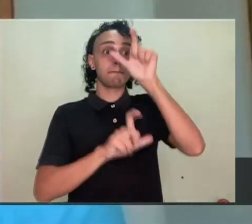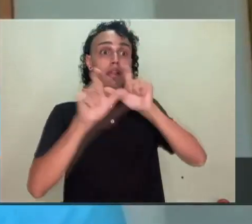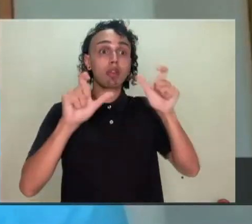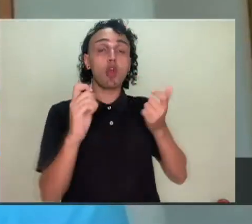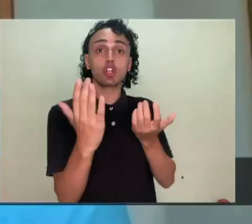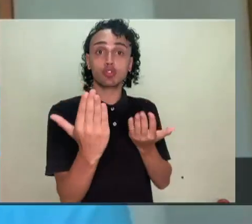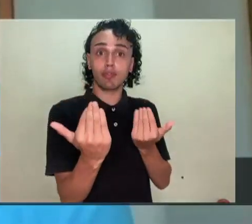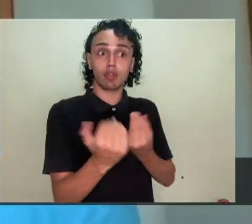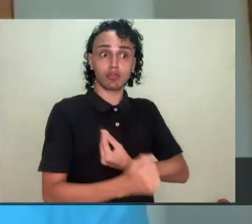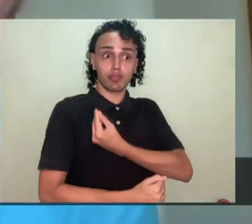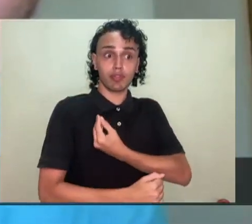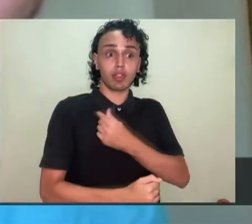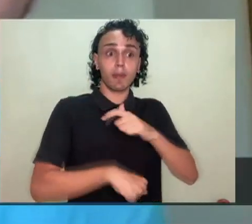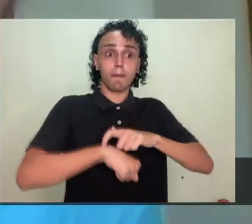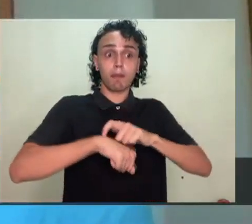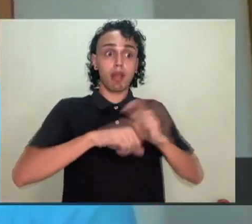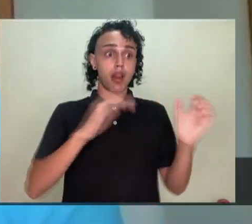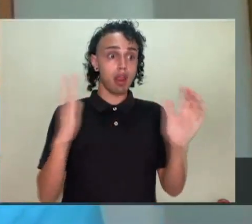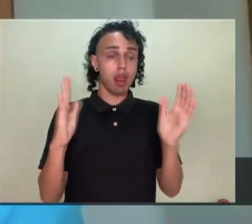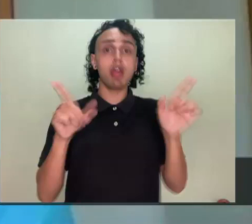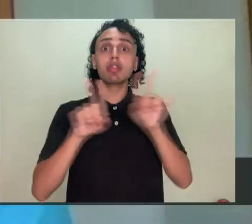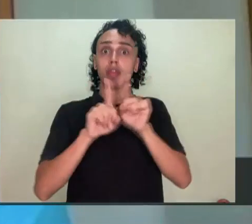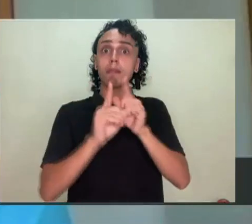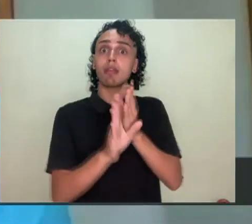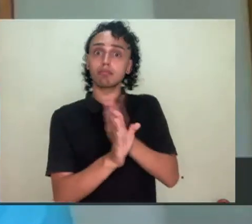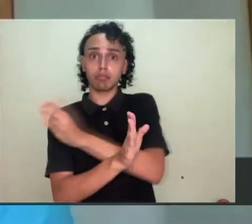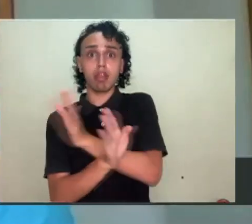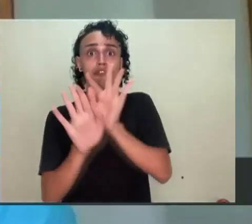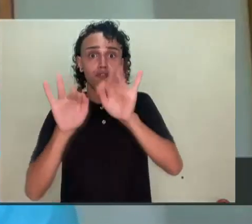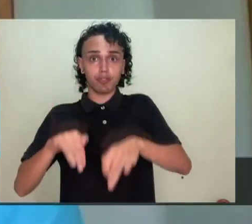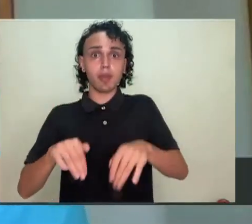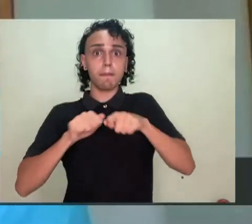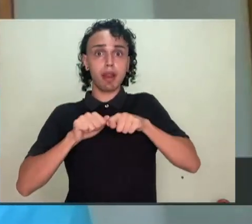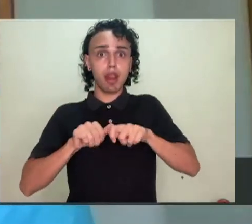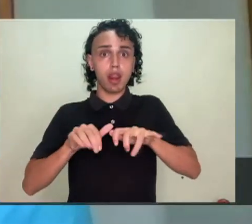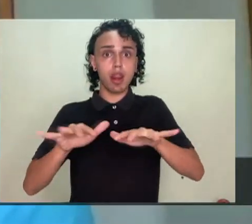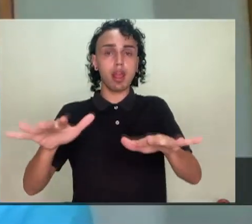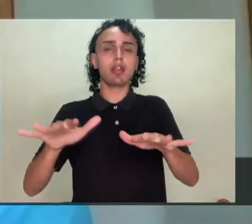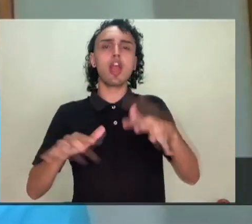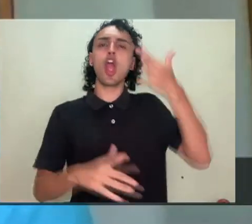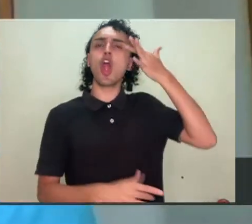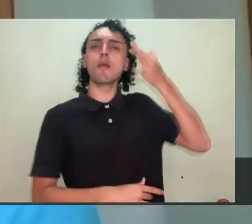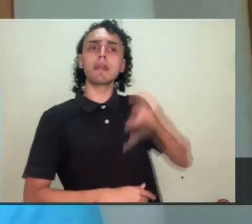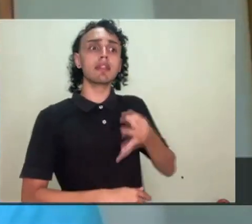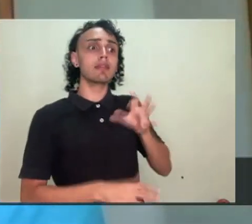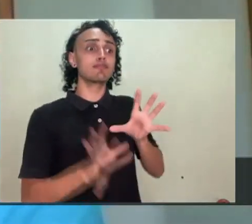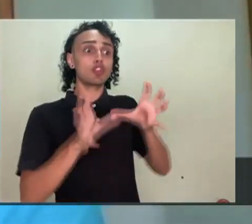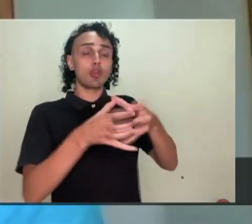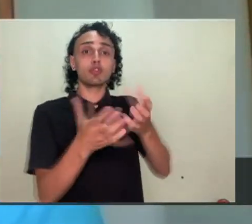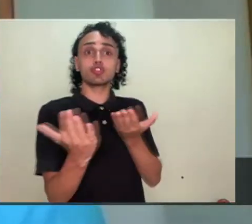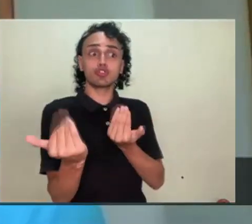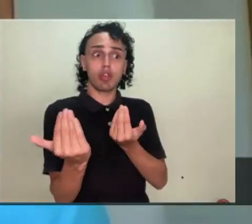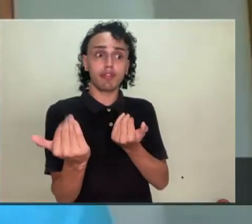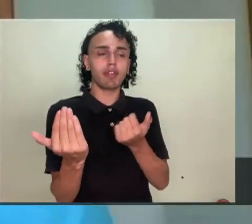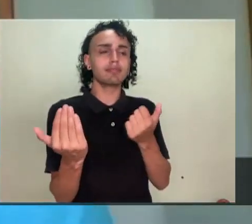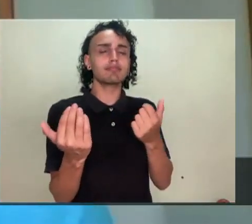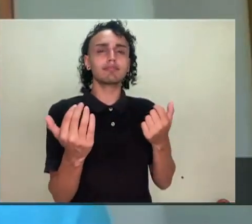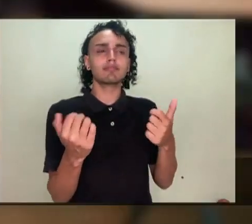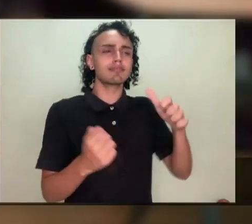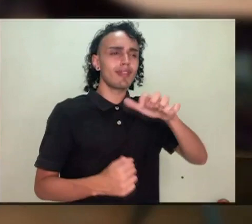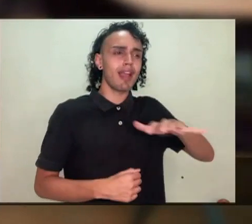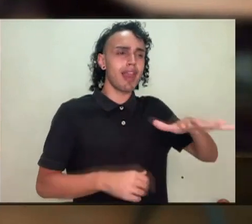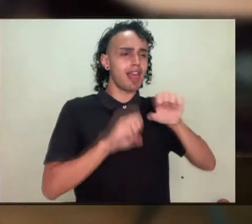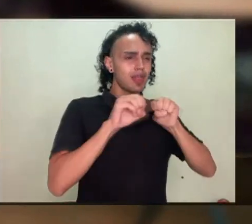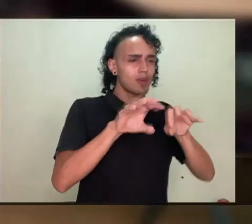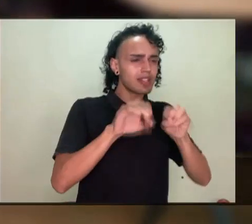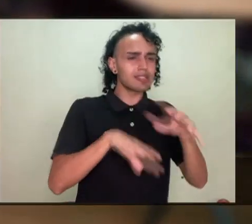situação da juventude durante a pandemia e após a pandemia. Entendemos que ela está numa situação, realmente,